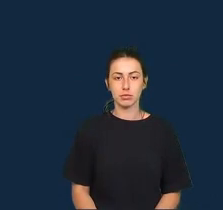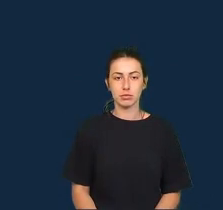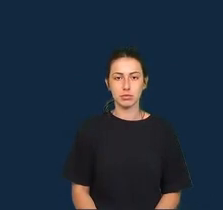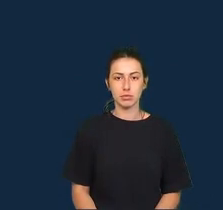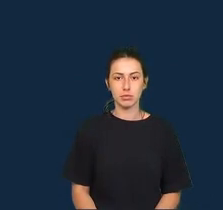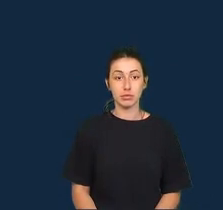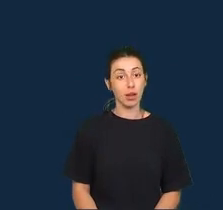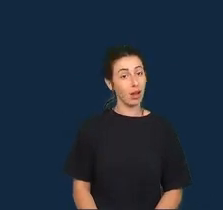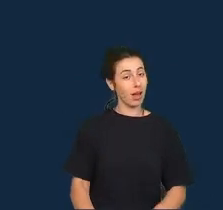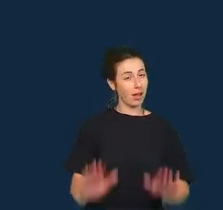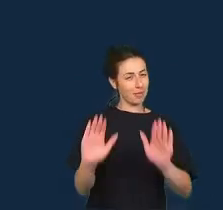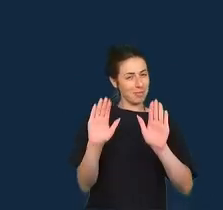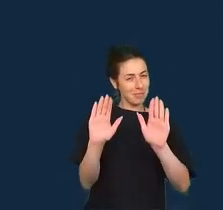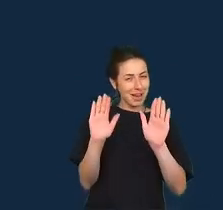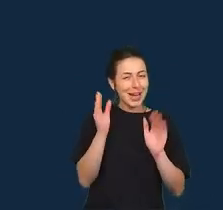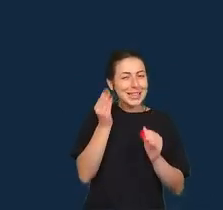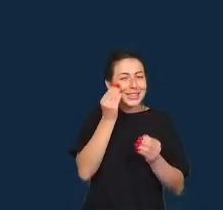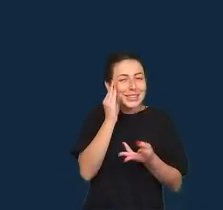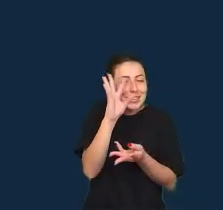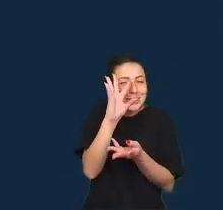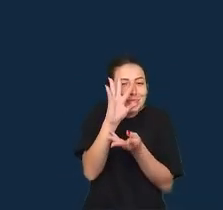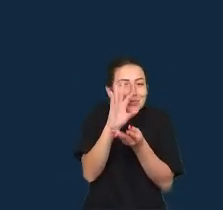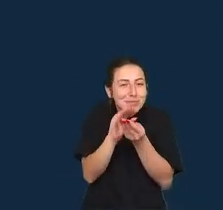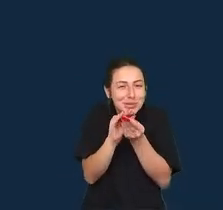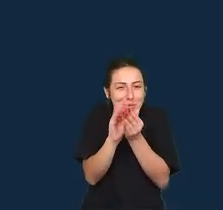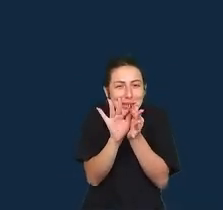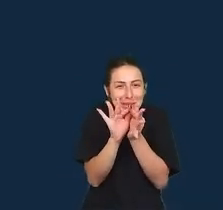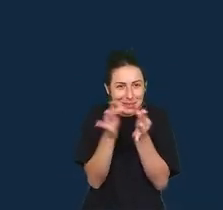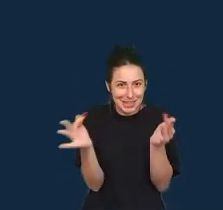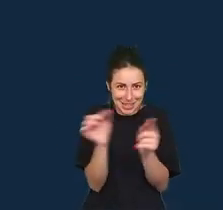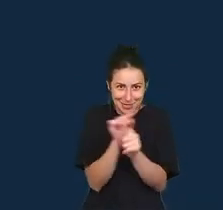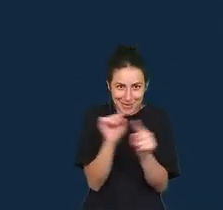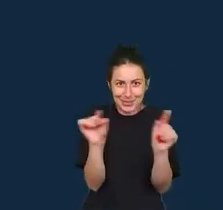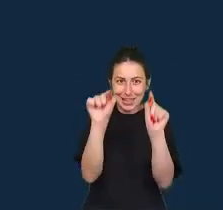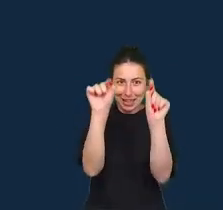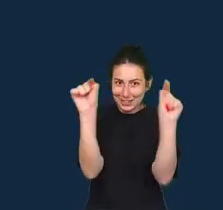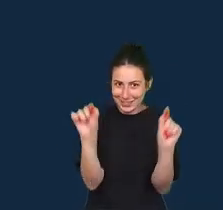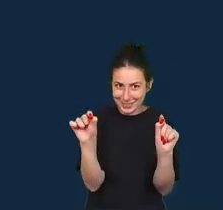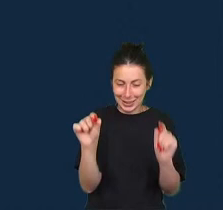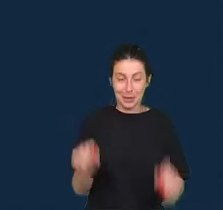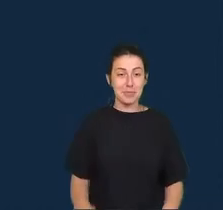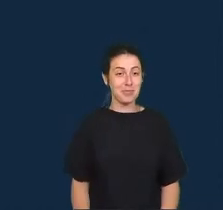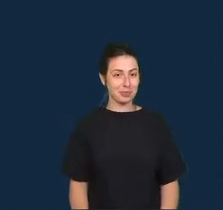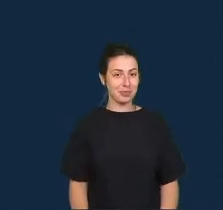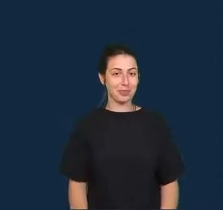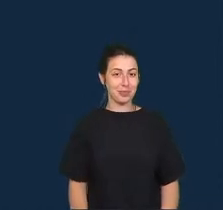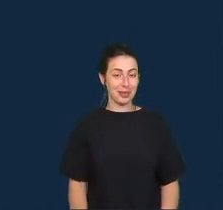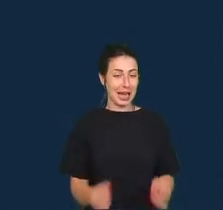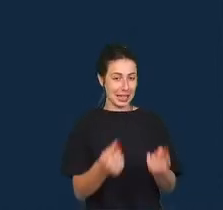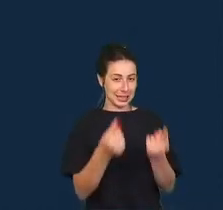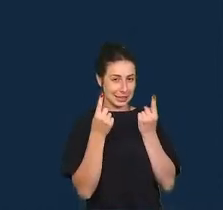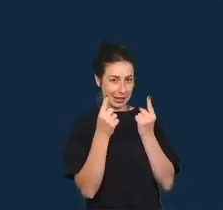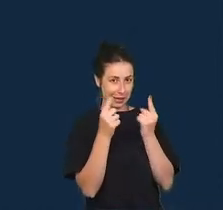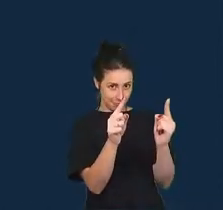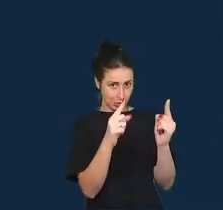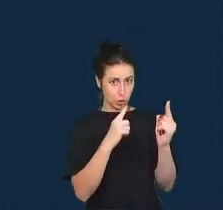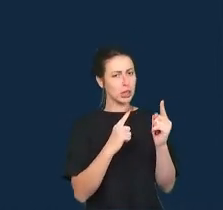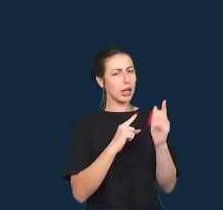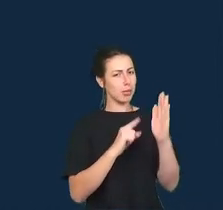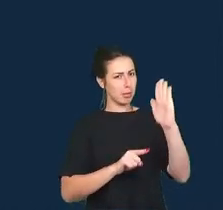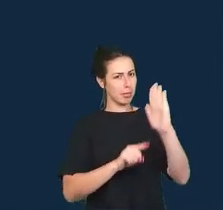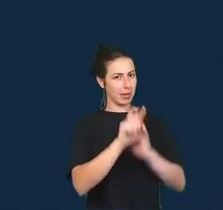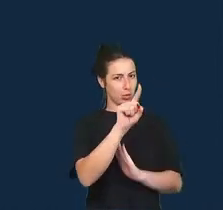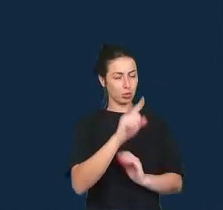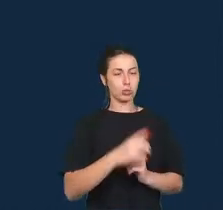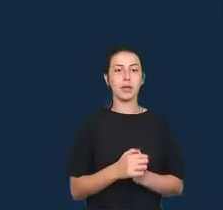Falando de uma maneira simples, esse desafio formula a pergunta jornalismo de dados por quem,